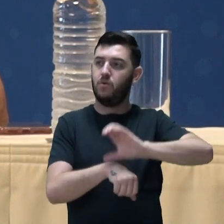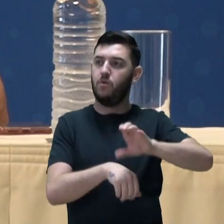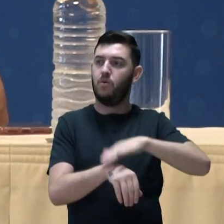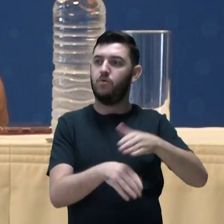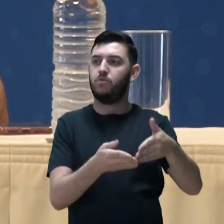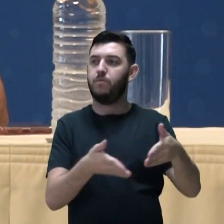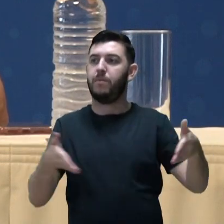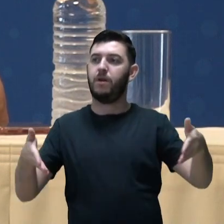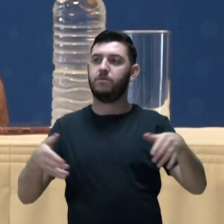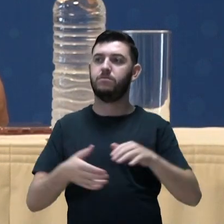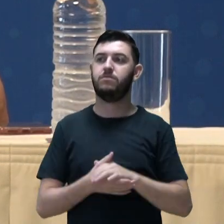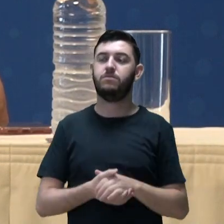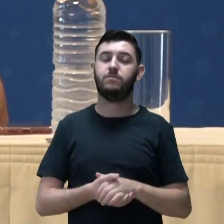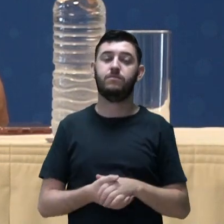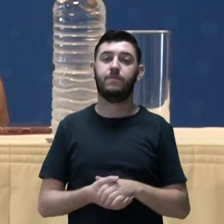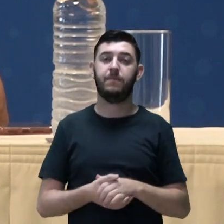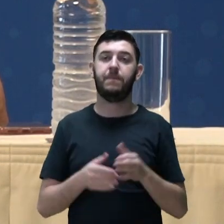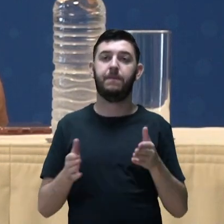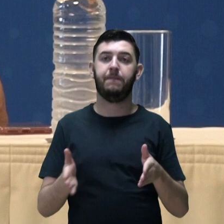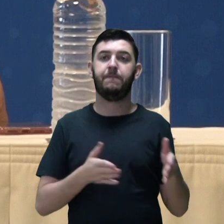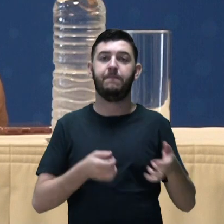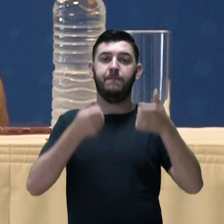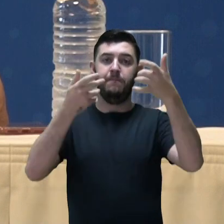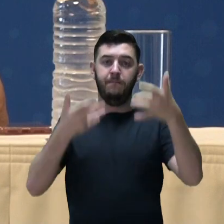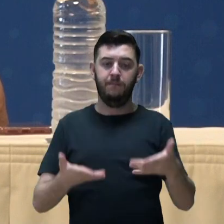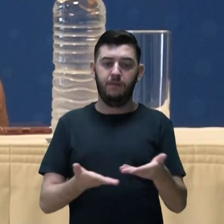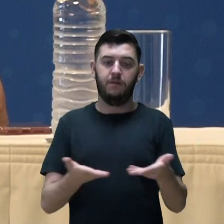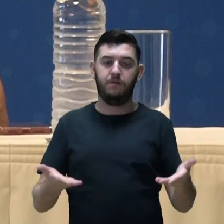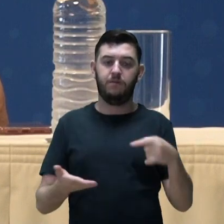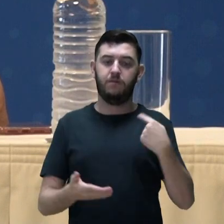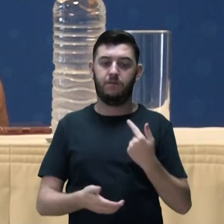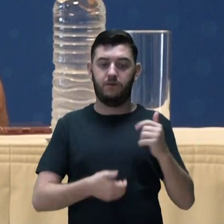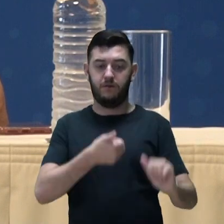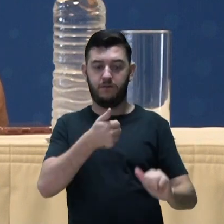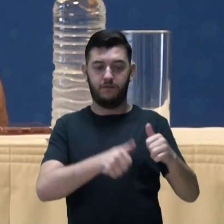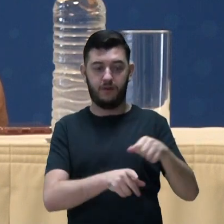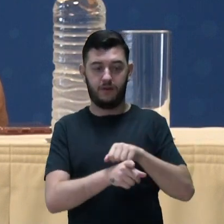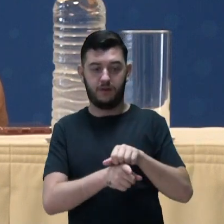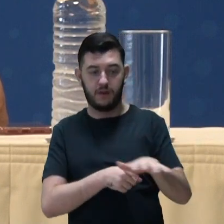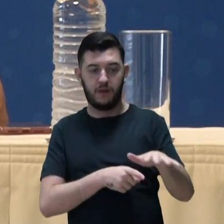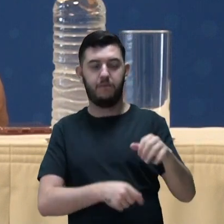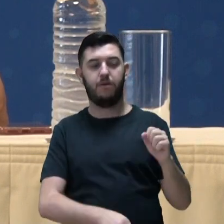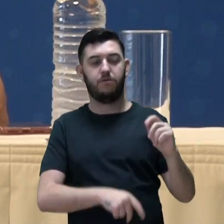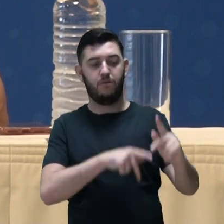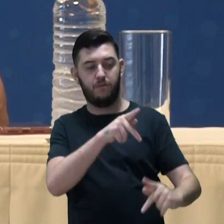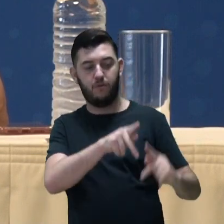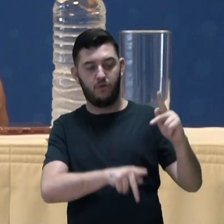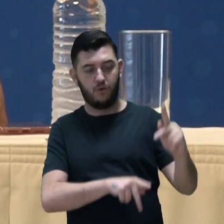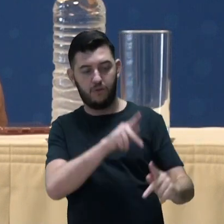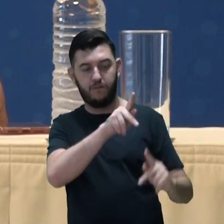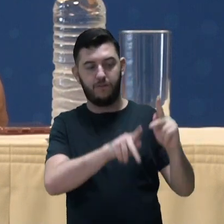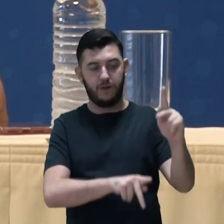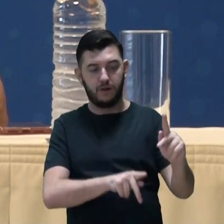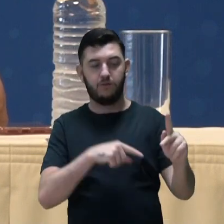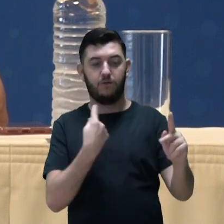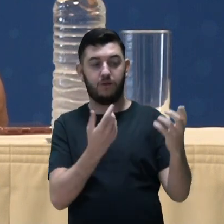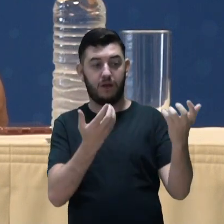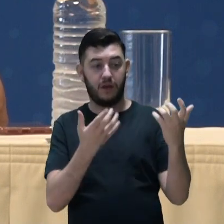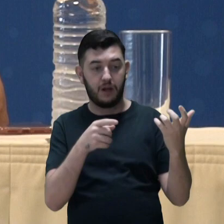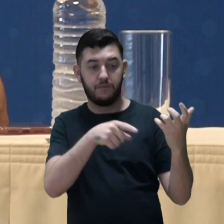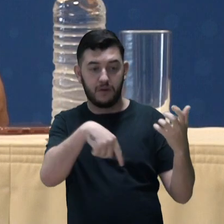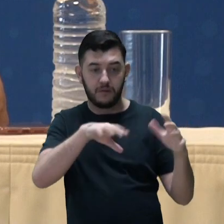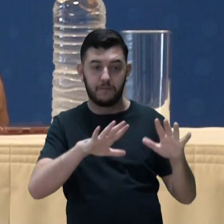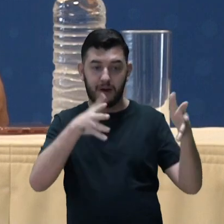Então, como eu falei no início, na verdade, a gente faz a qualificação dessa demanda, que é tentando aproximar o máximo do público-alvo que a gente quer